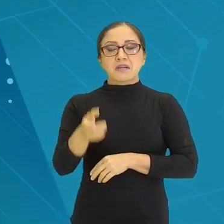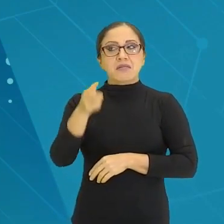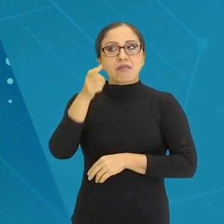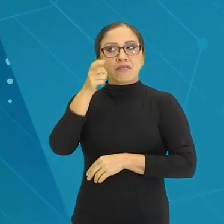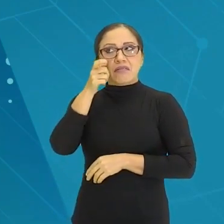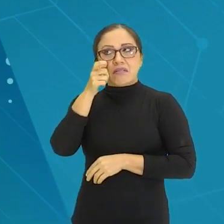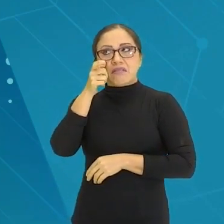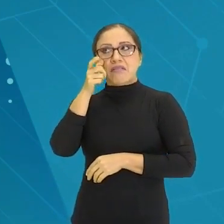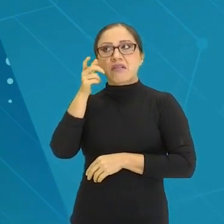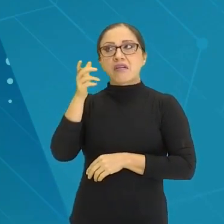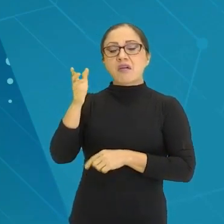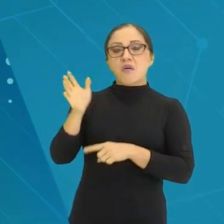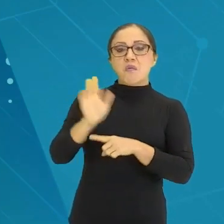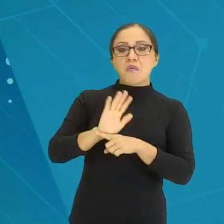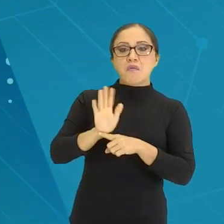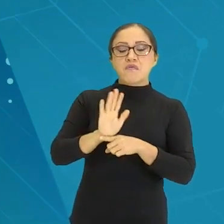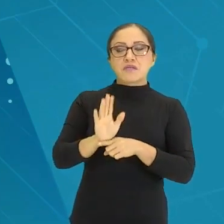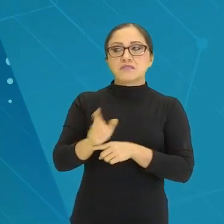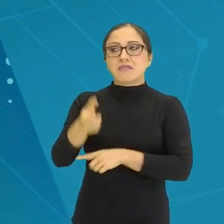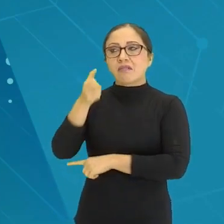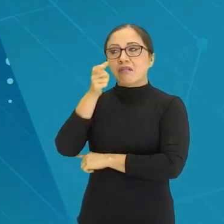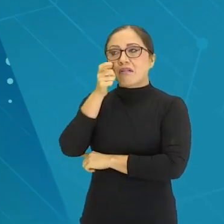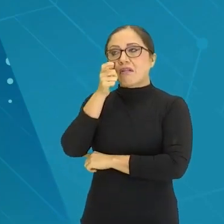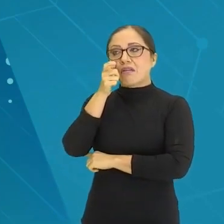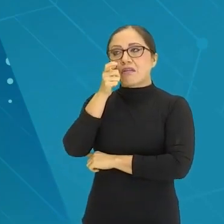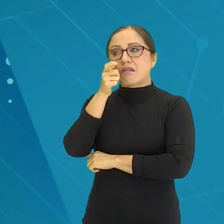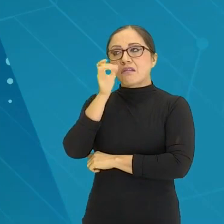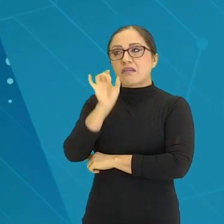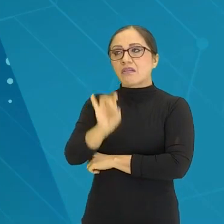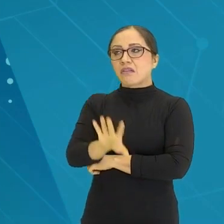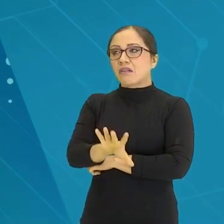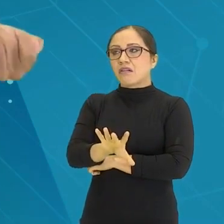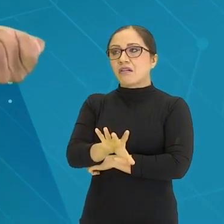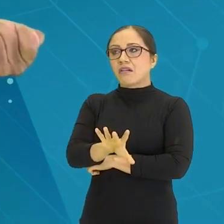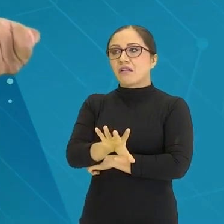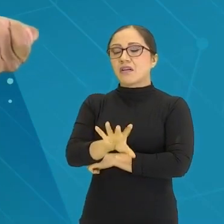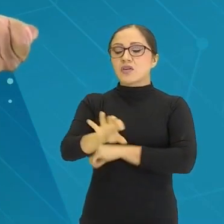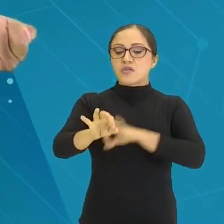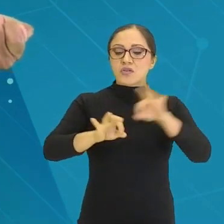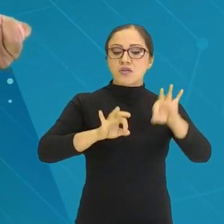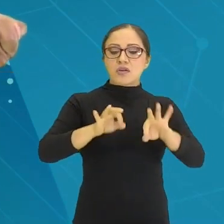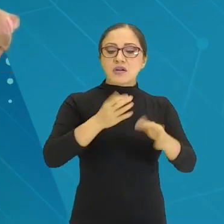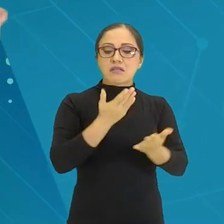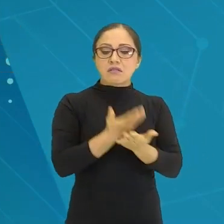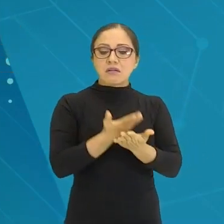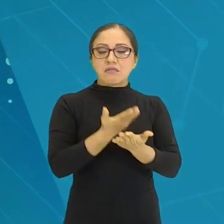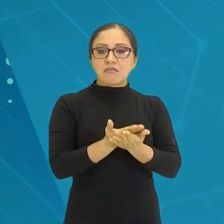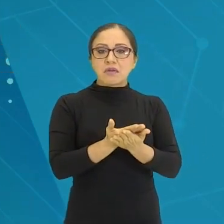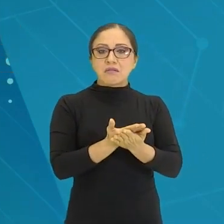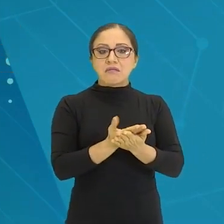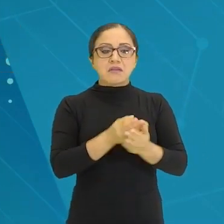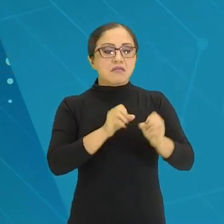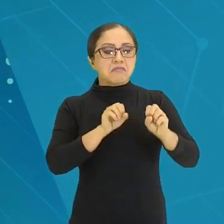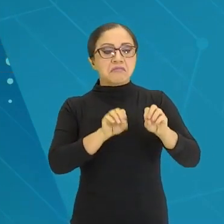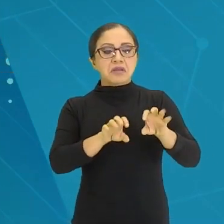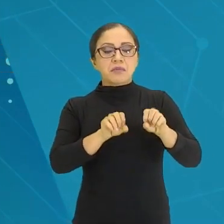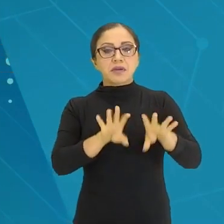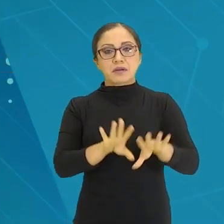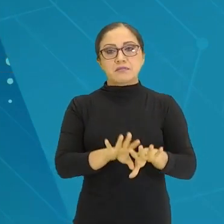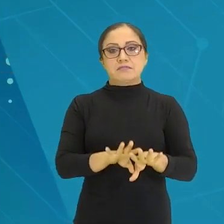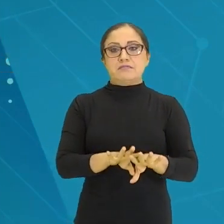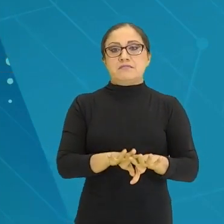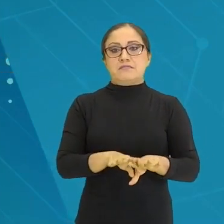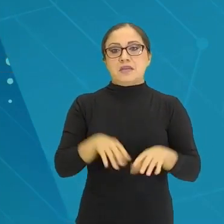um vídeo, só assistir um vídeo e fazer um plano e aplicar. É preciso que a gente tenha